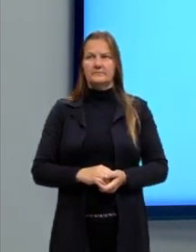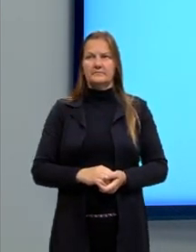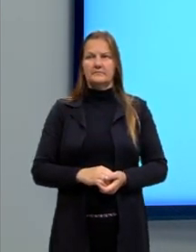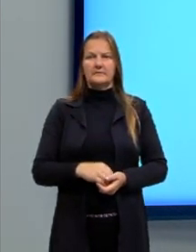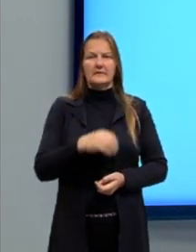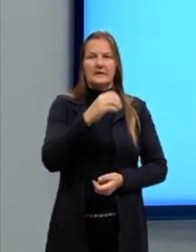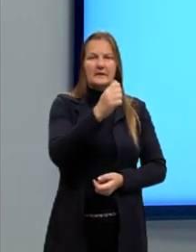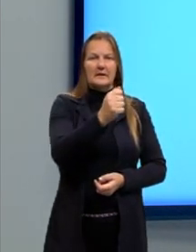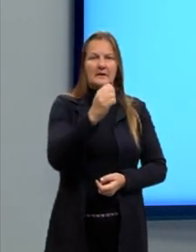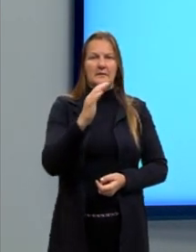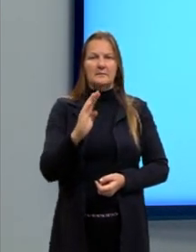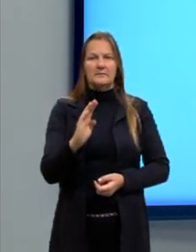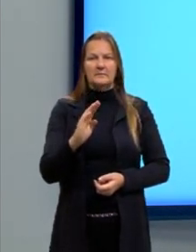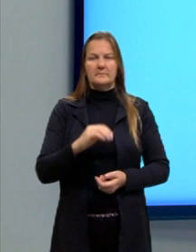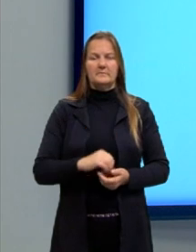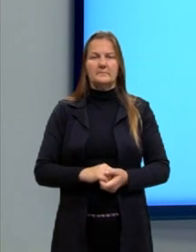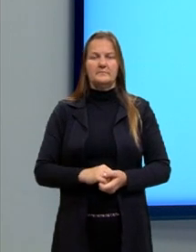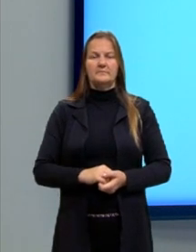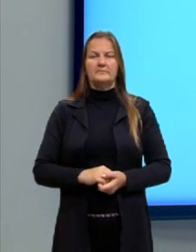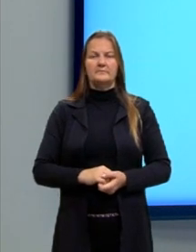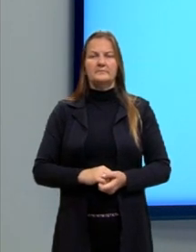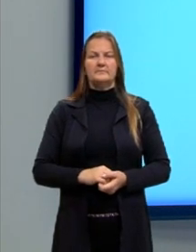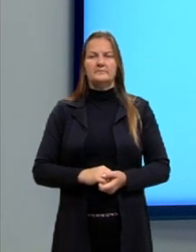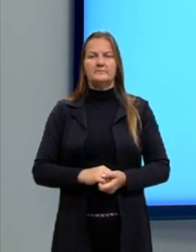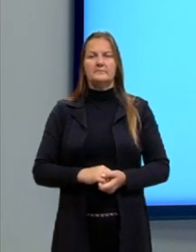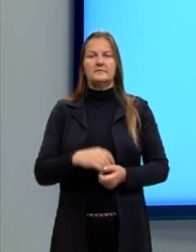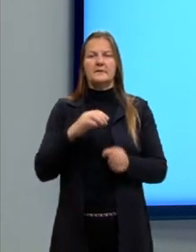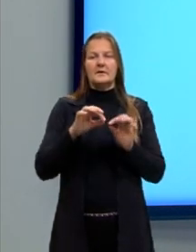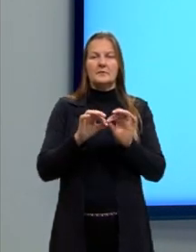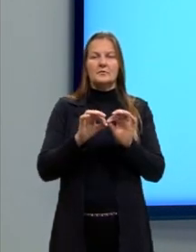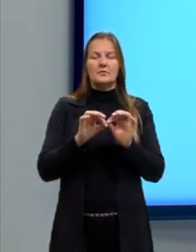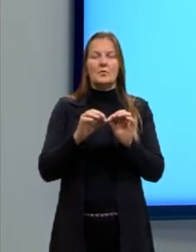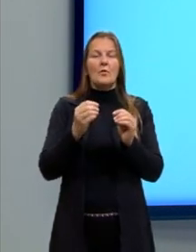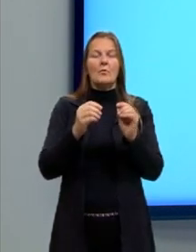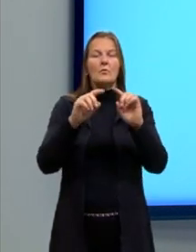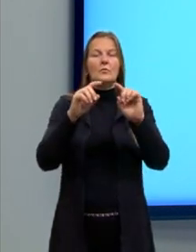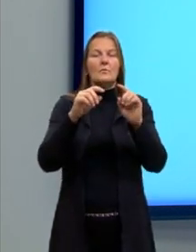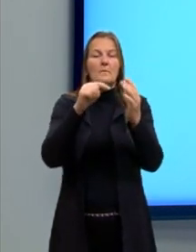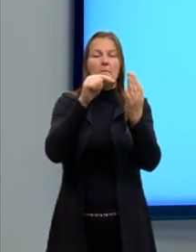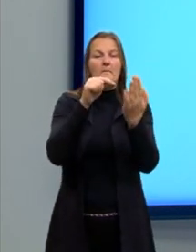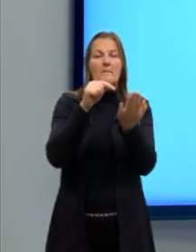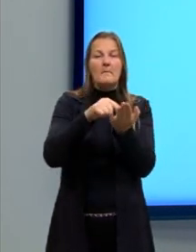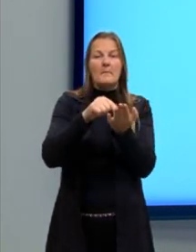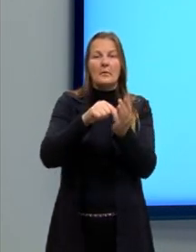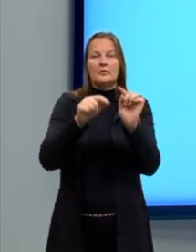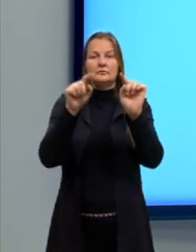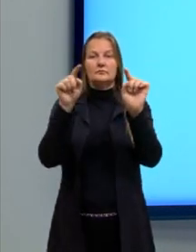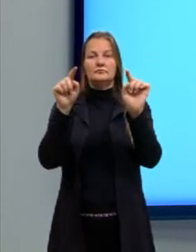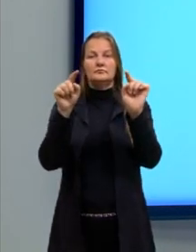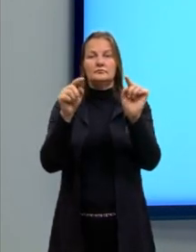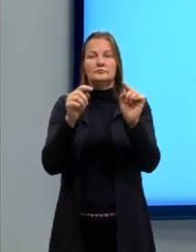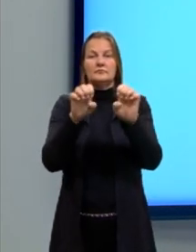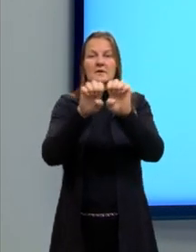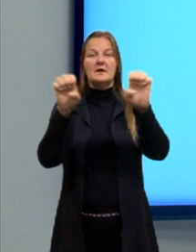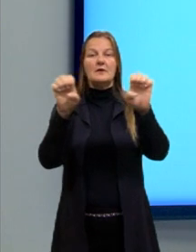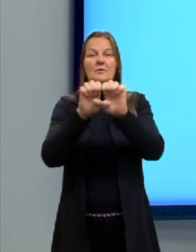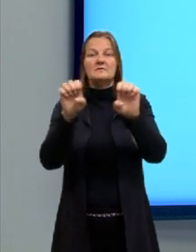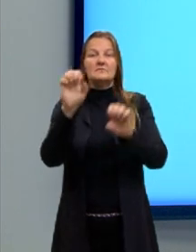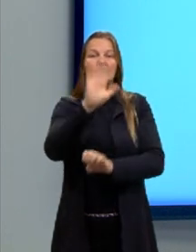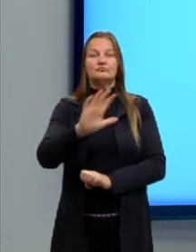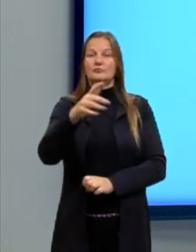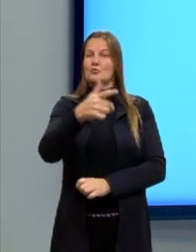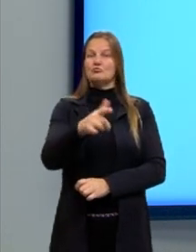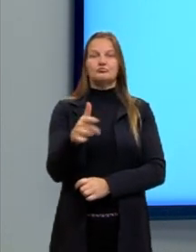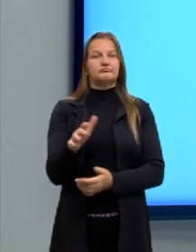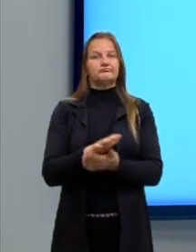A e B. E daí nós temos as coordenadas desses pontos. Nós não temos a equação geral da